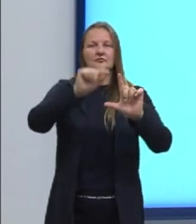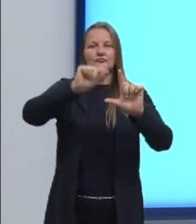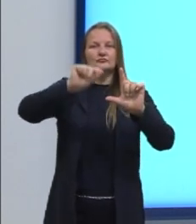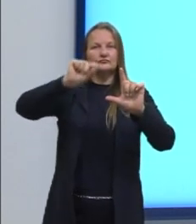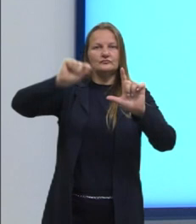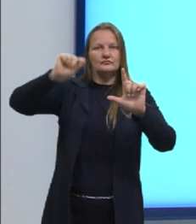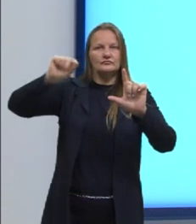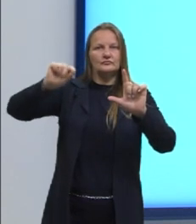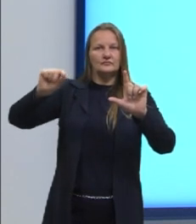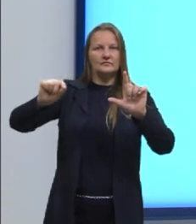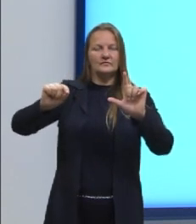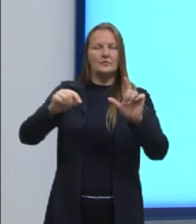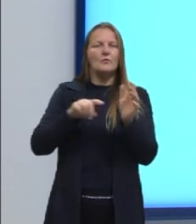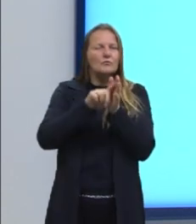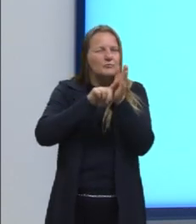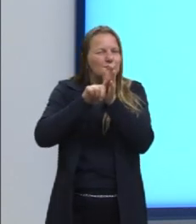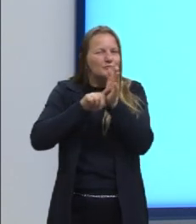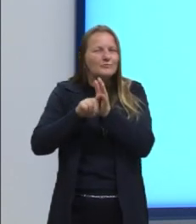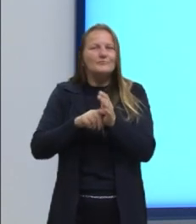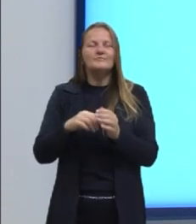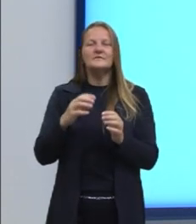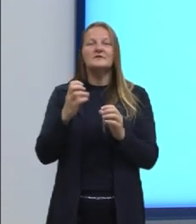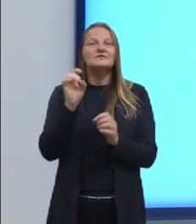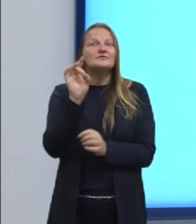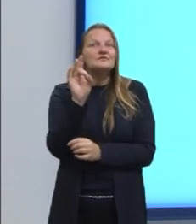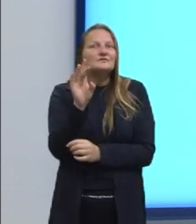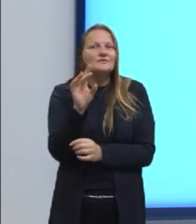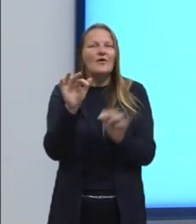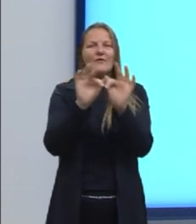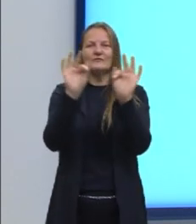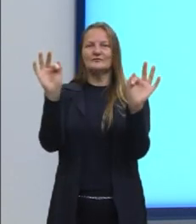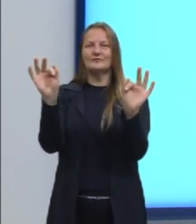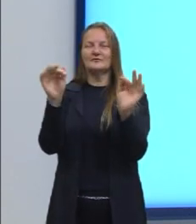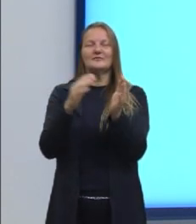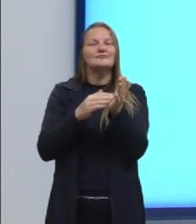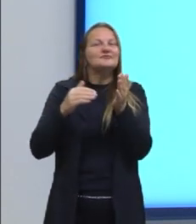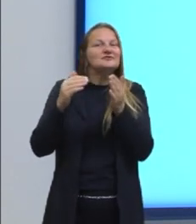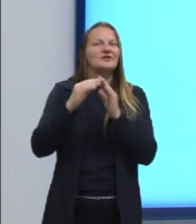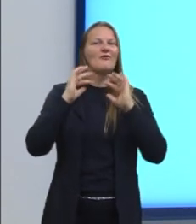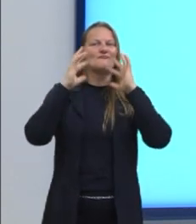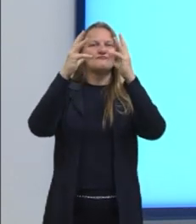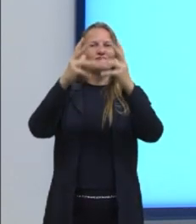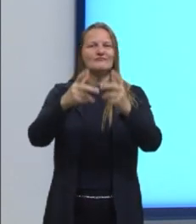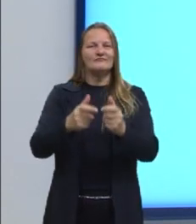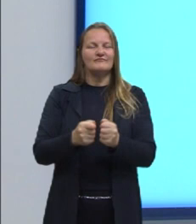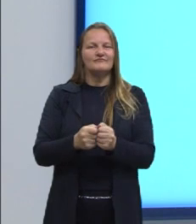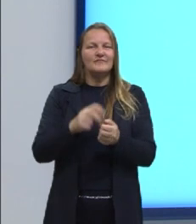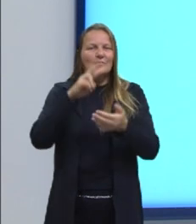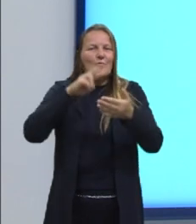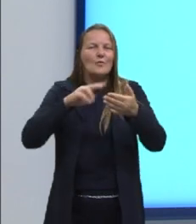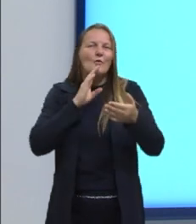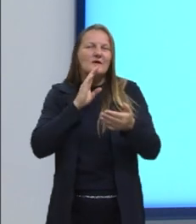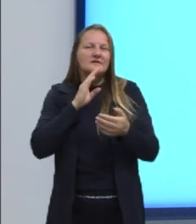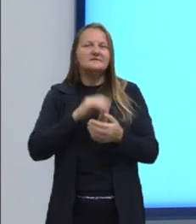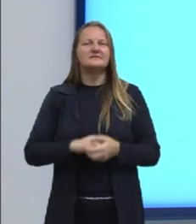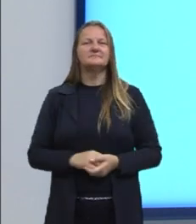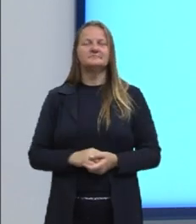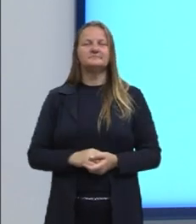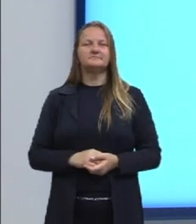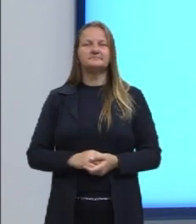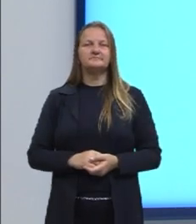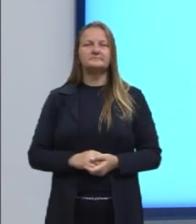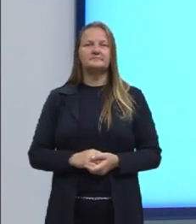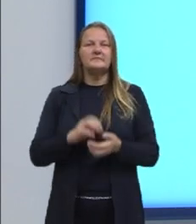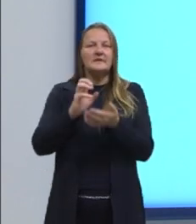comentamos. Então, não somente ligadas às funções, mas também interpretar um gráfico. Às vezes,